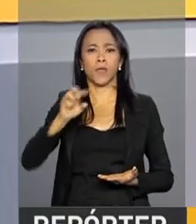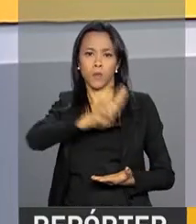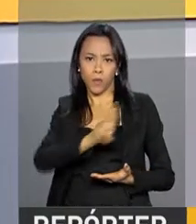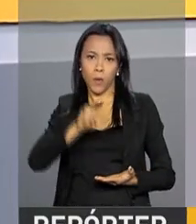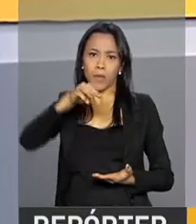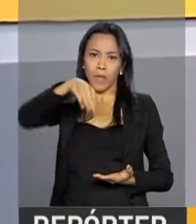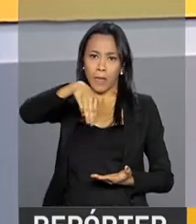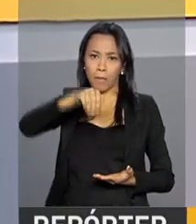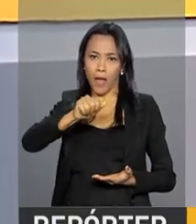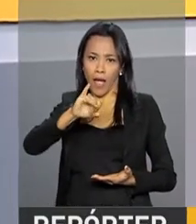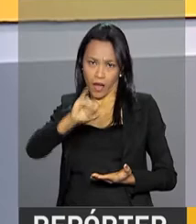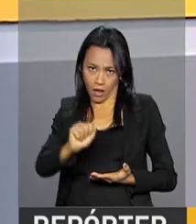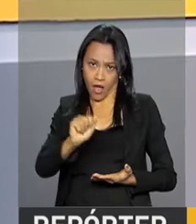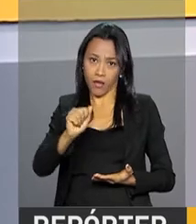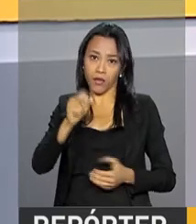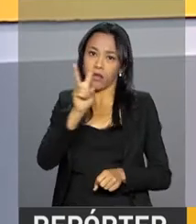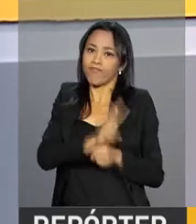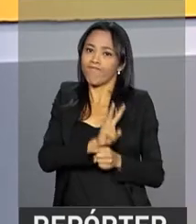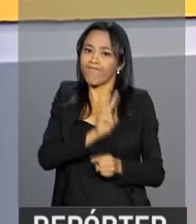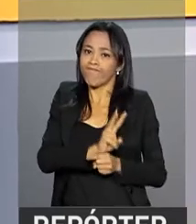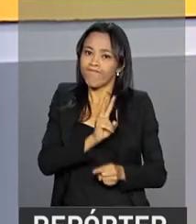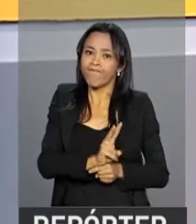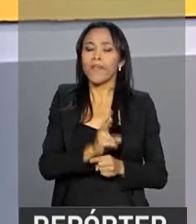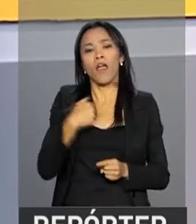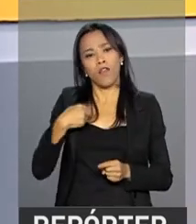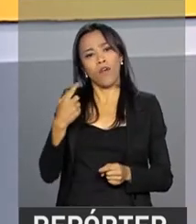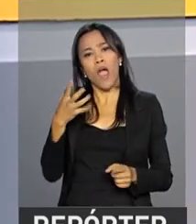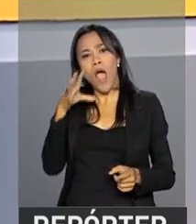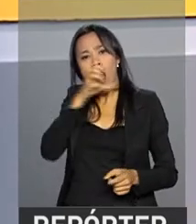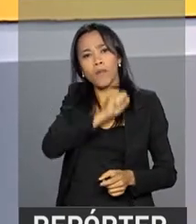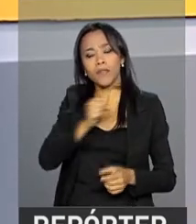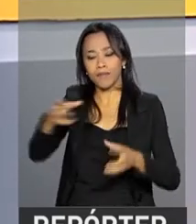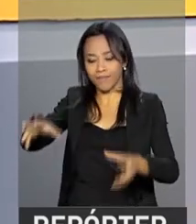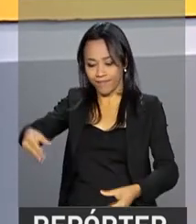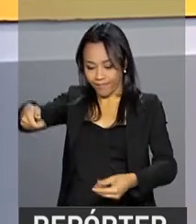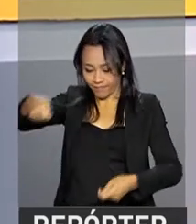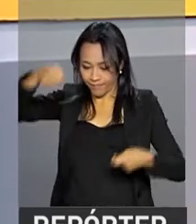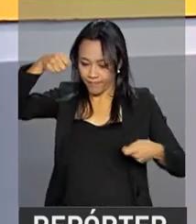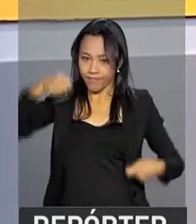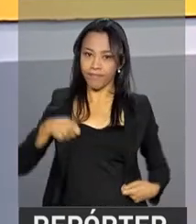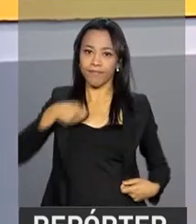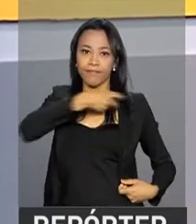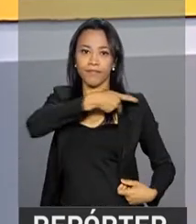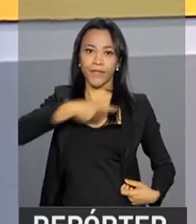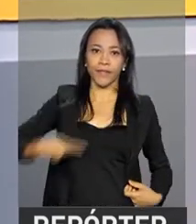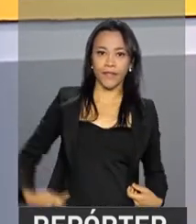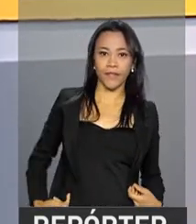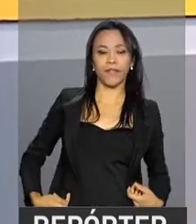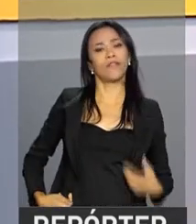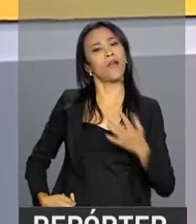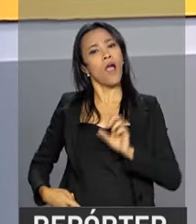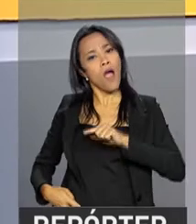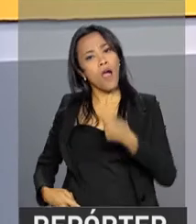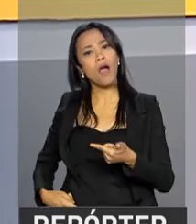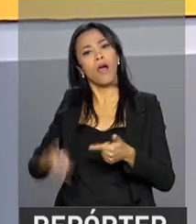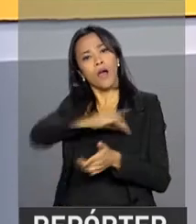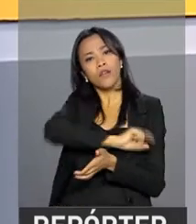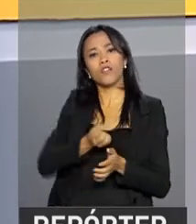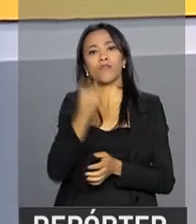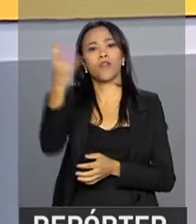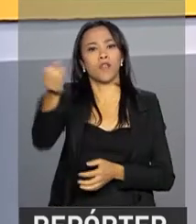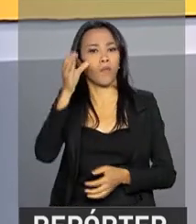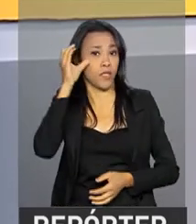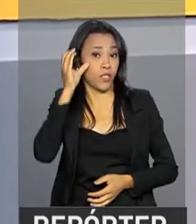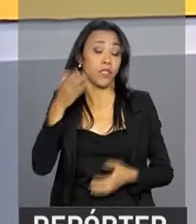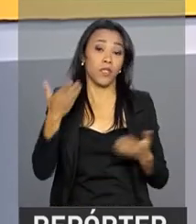esteve na base aérea de Brasília agora pela manhã, onde numa rápida cerimônia recebeu o cargo do presidente Michel Temer, antes do embarque dele para a China.